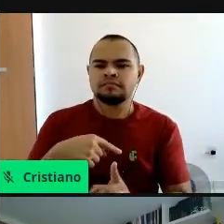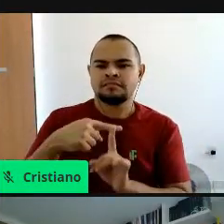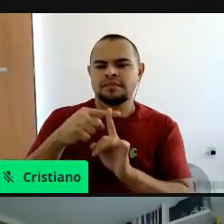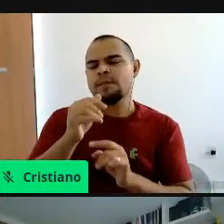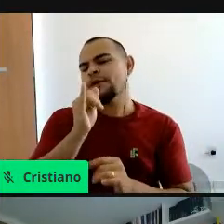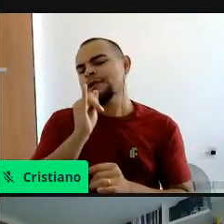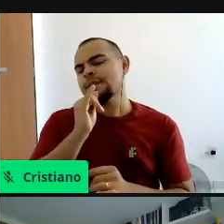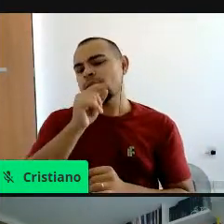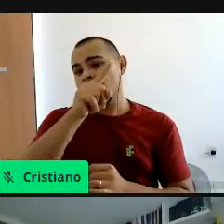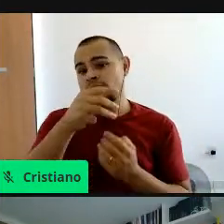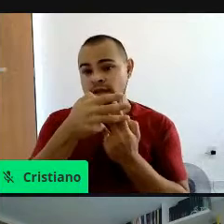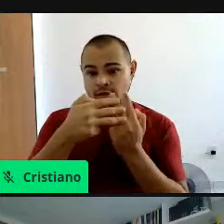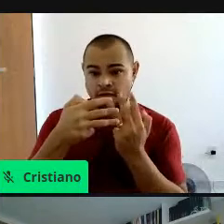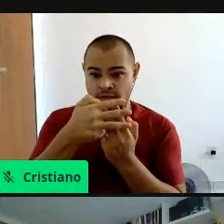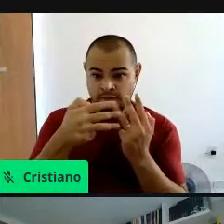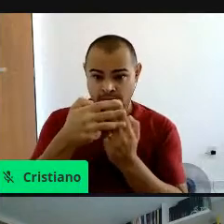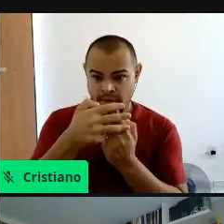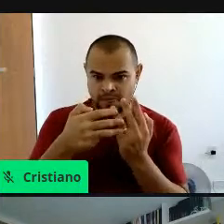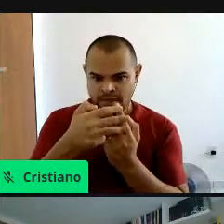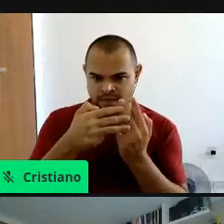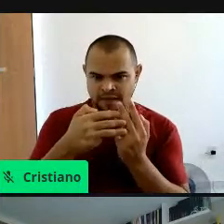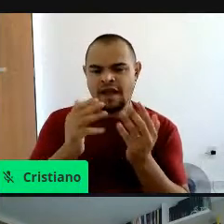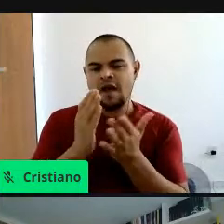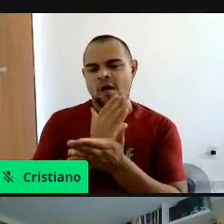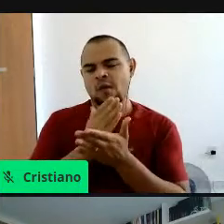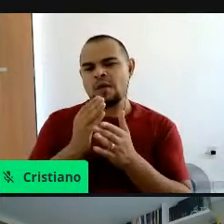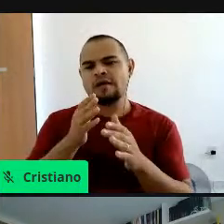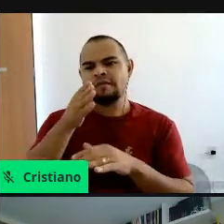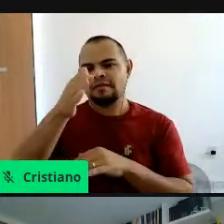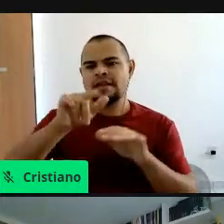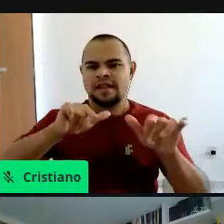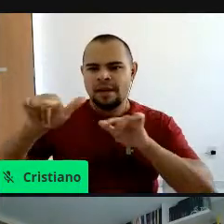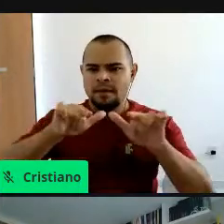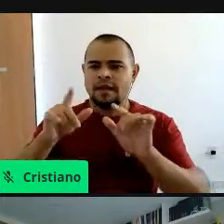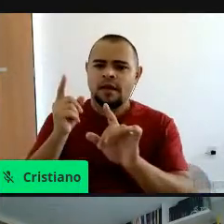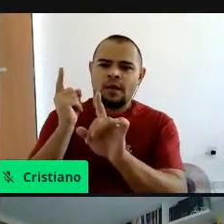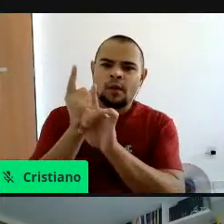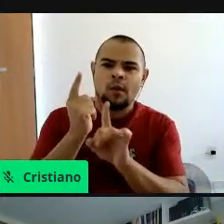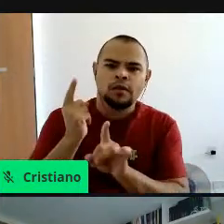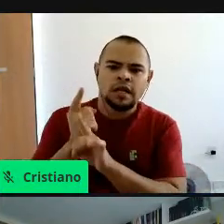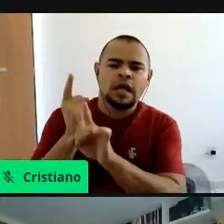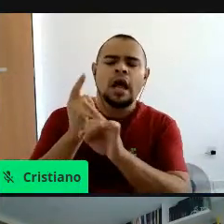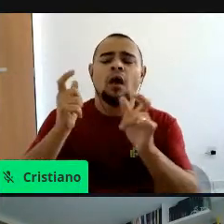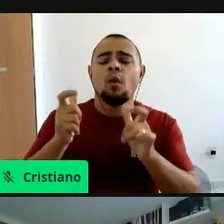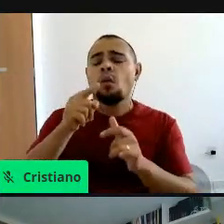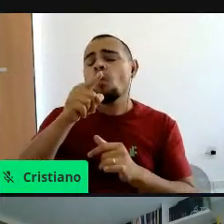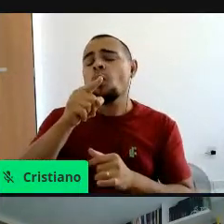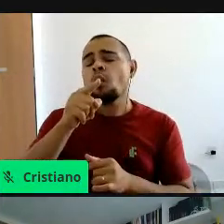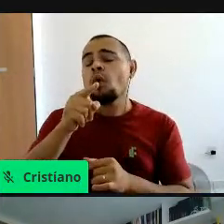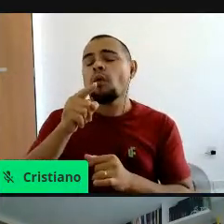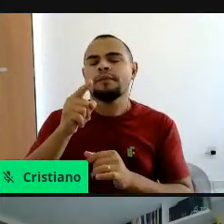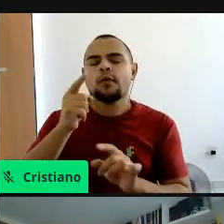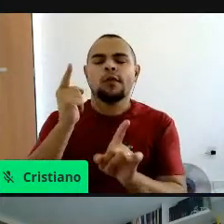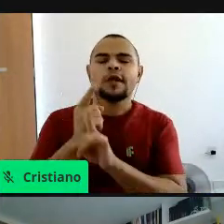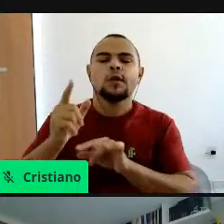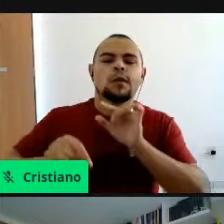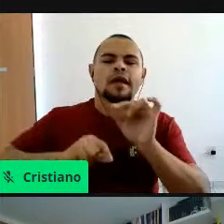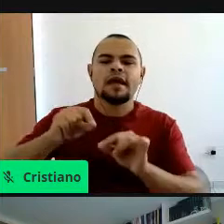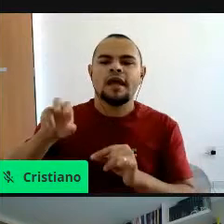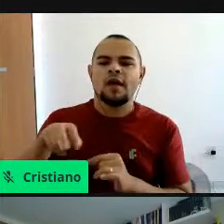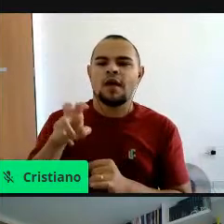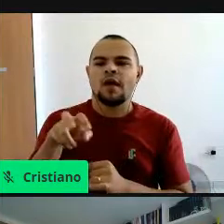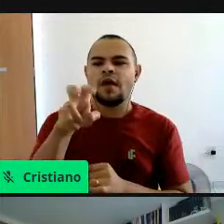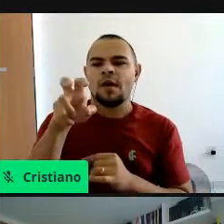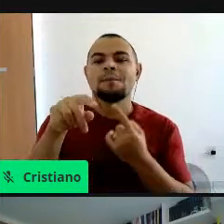exemplo, né, algumas pessoas estão indo trabalhar, eu também estou, e estão se encontrando muitas cobras, né, porque a UFPB fica no meio da